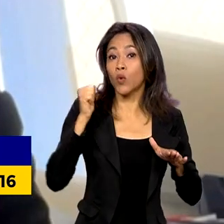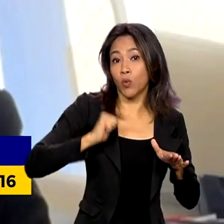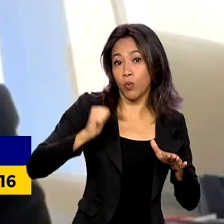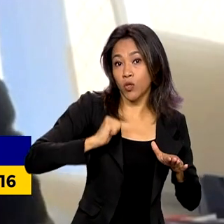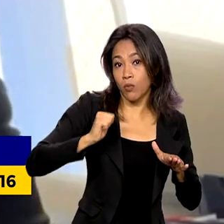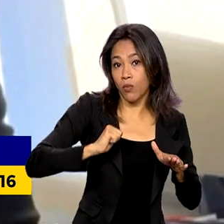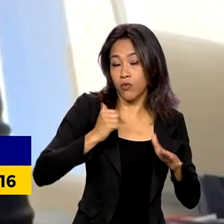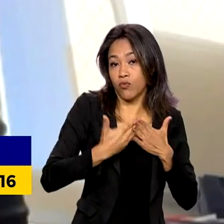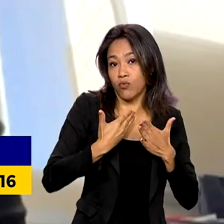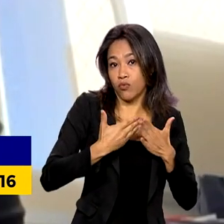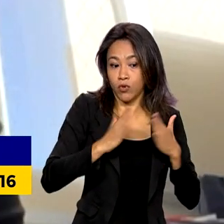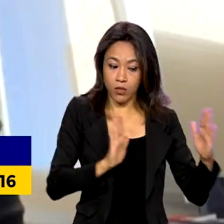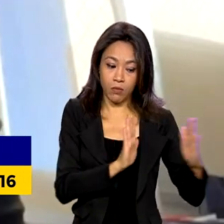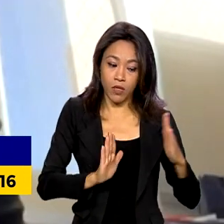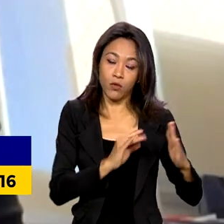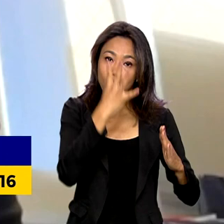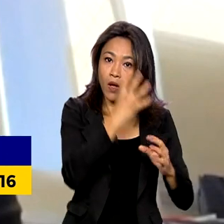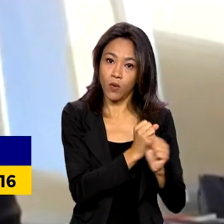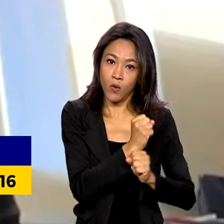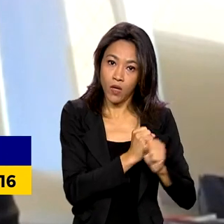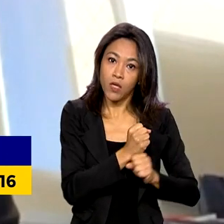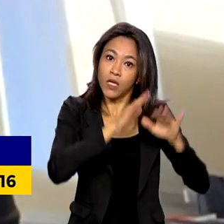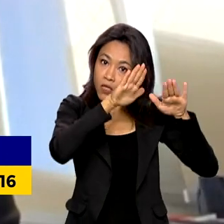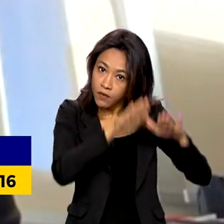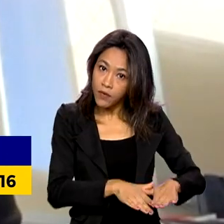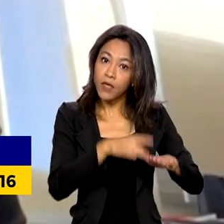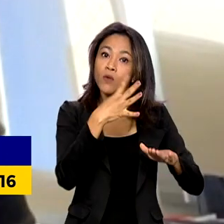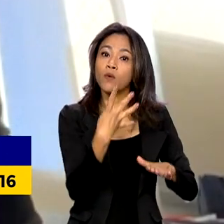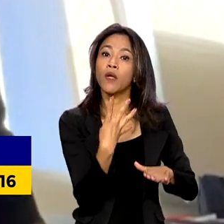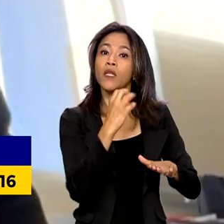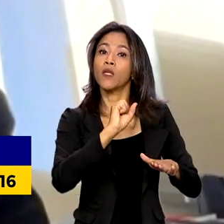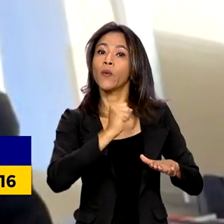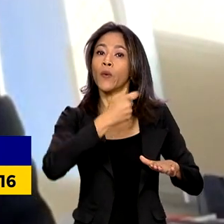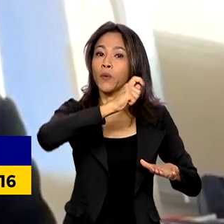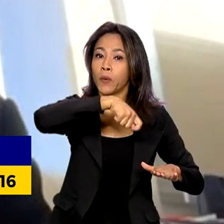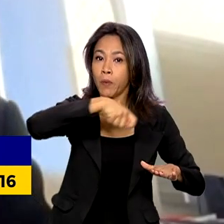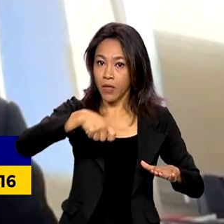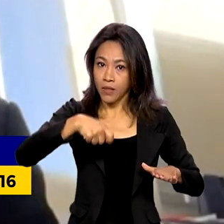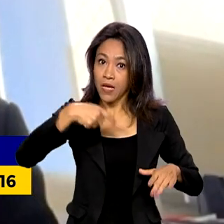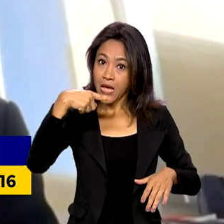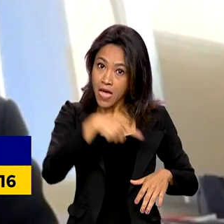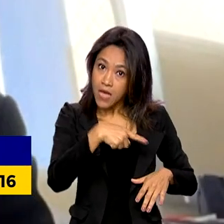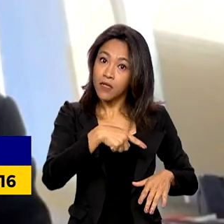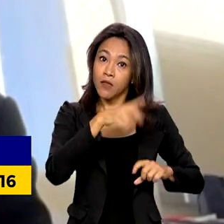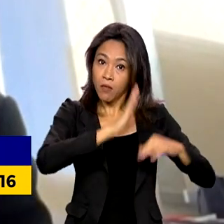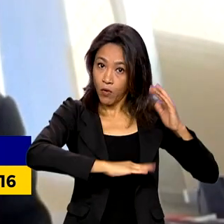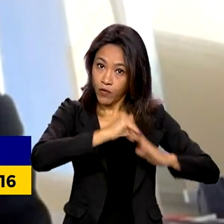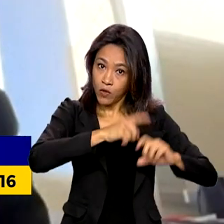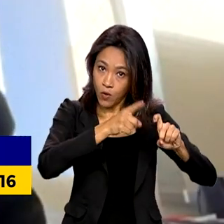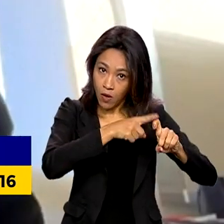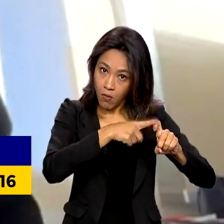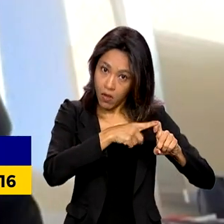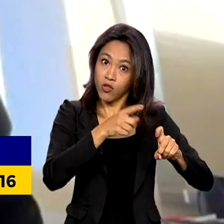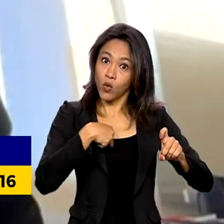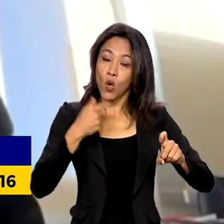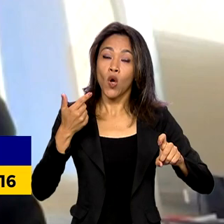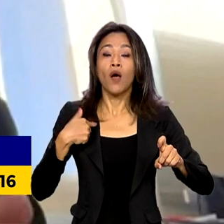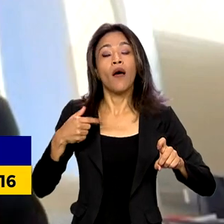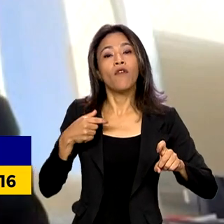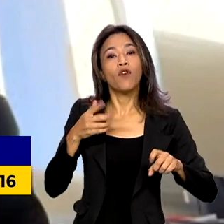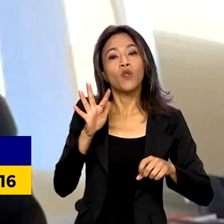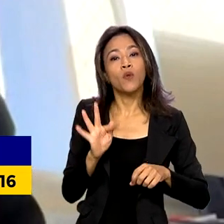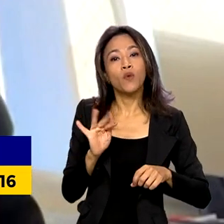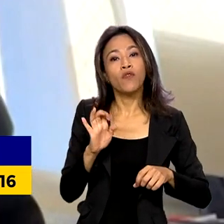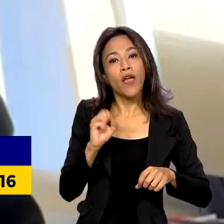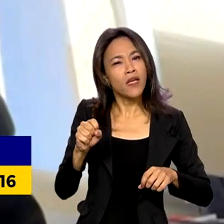desde que eles cumpram todas as etapas e fiquem os 48 meses. Se este profissional fez o FIES, este valor não é nem